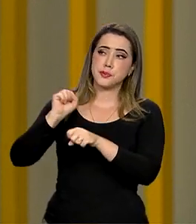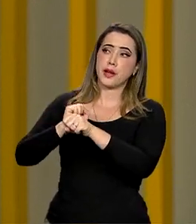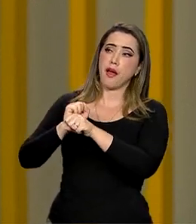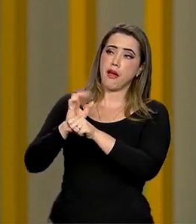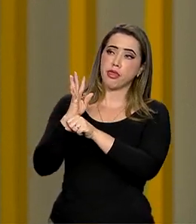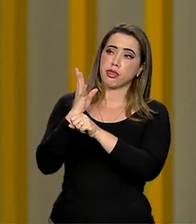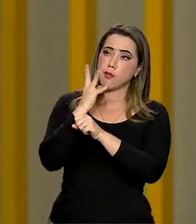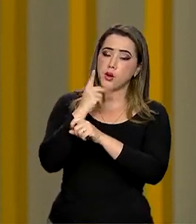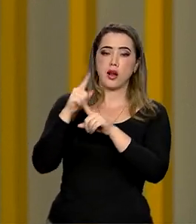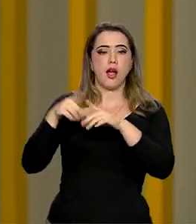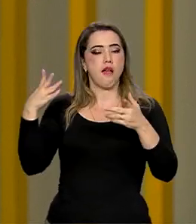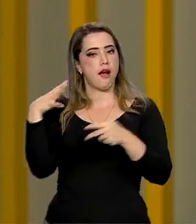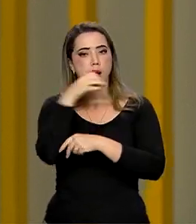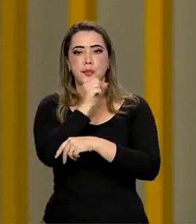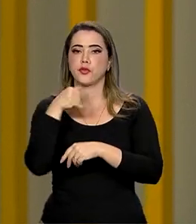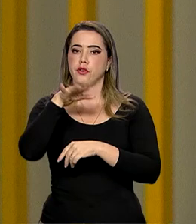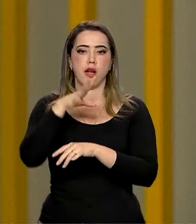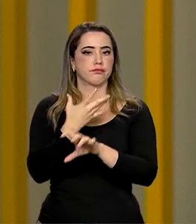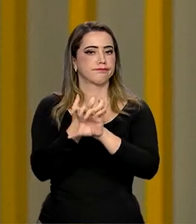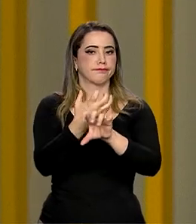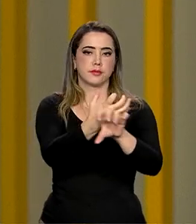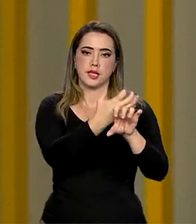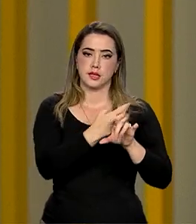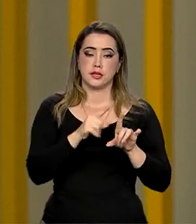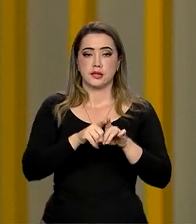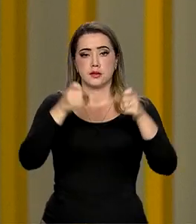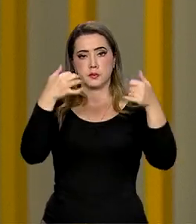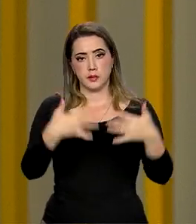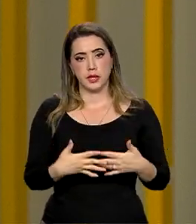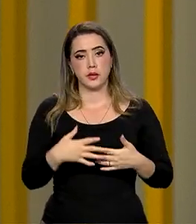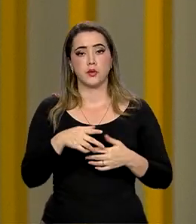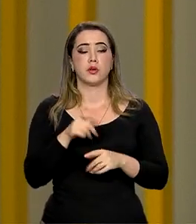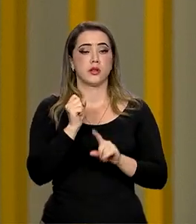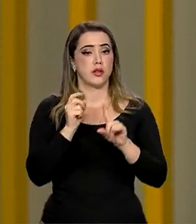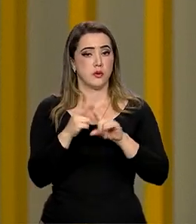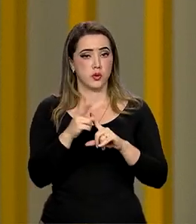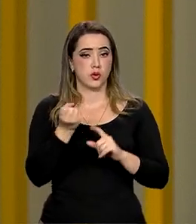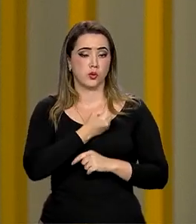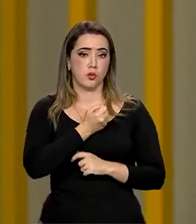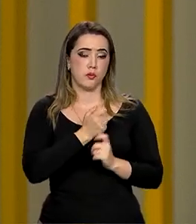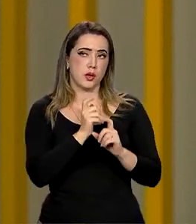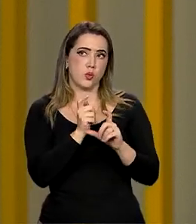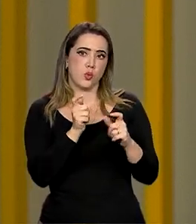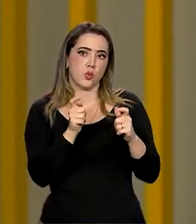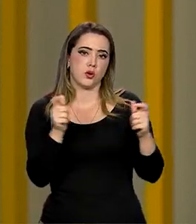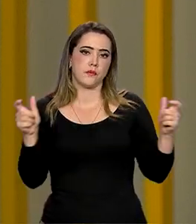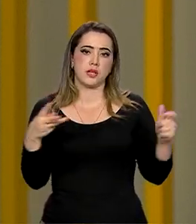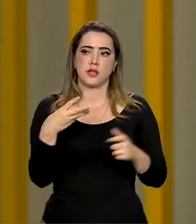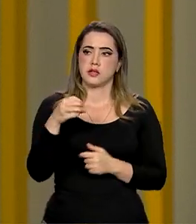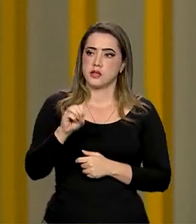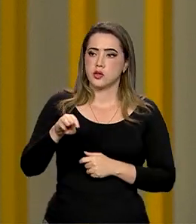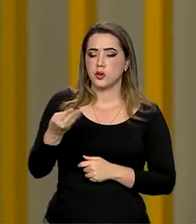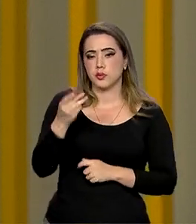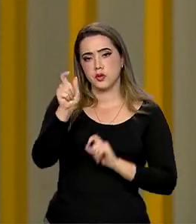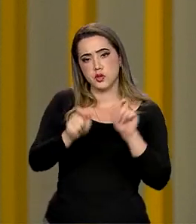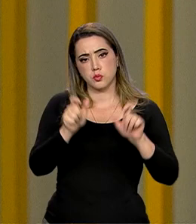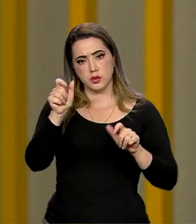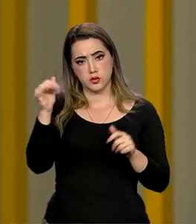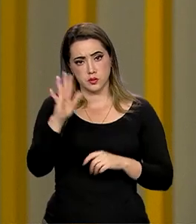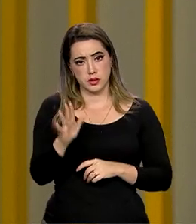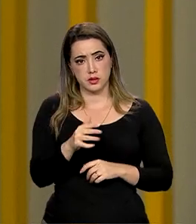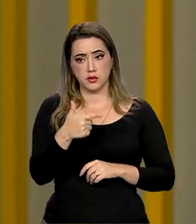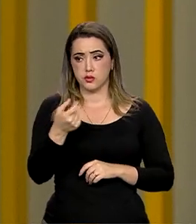E isso é muito importante, né. Eu digo que na Previdência, como nós temos números muito grandes, né, são 38 milhões de brasileiros e 200 mil que